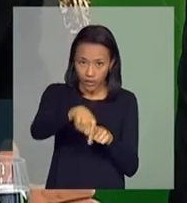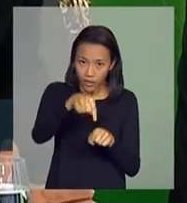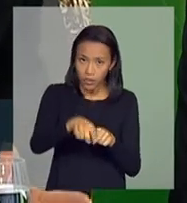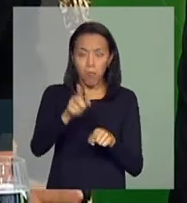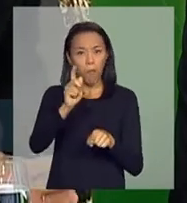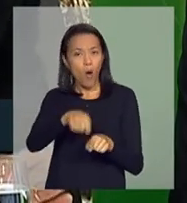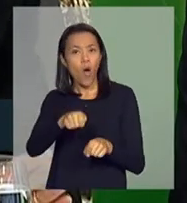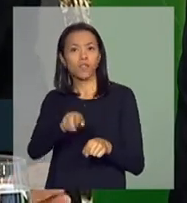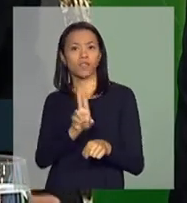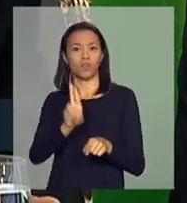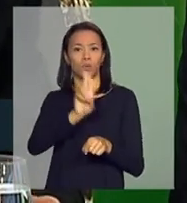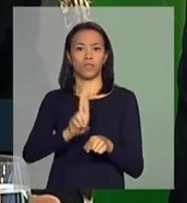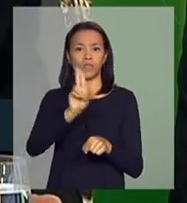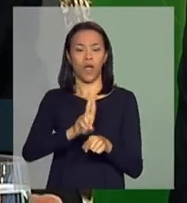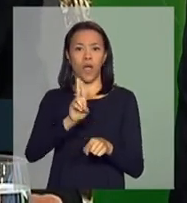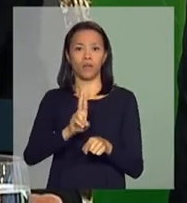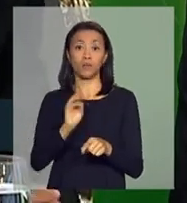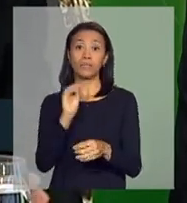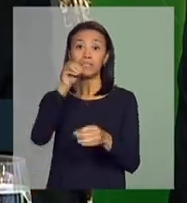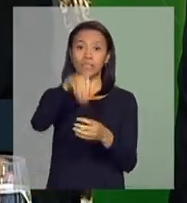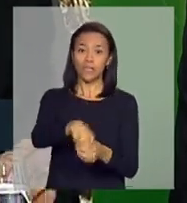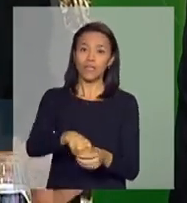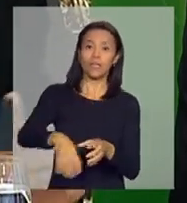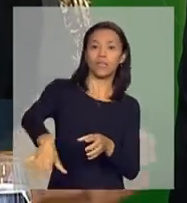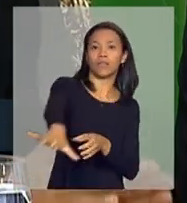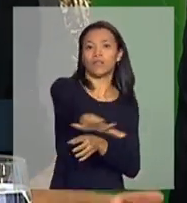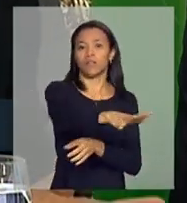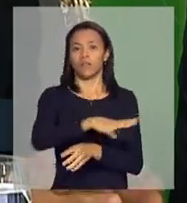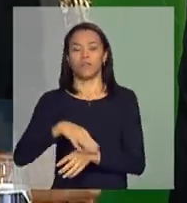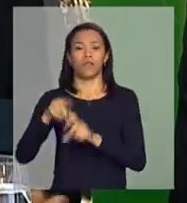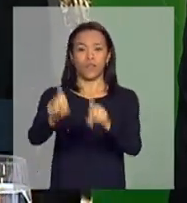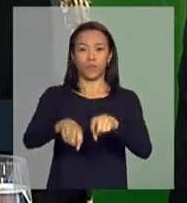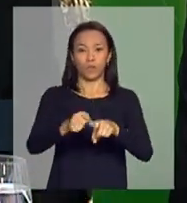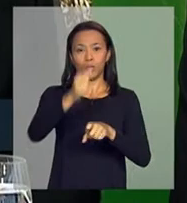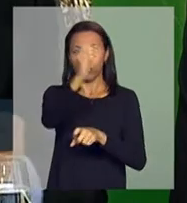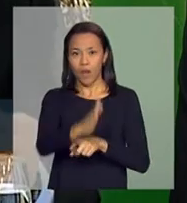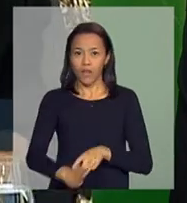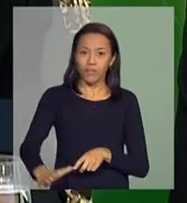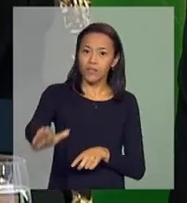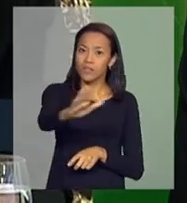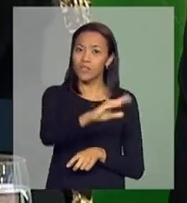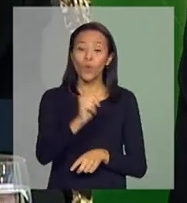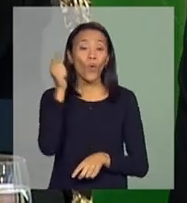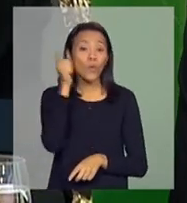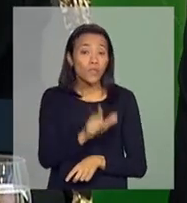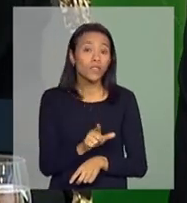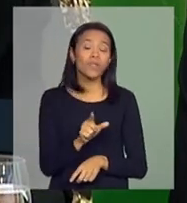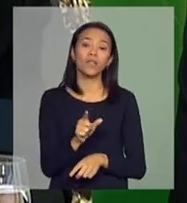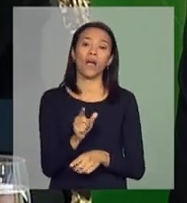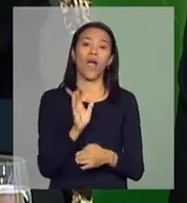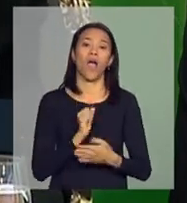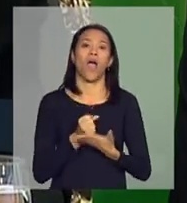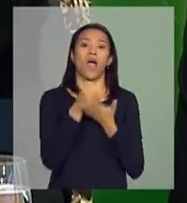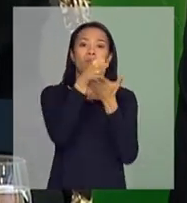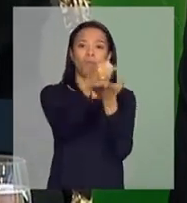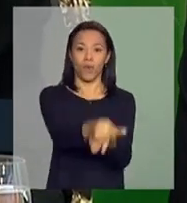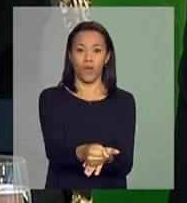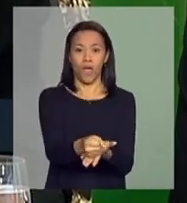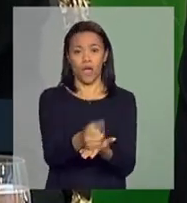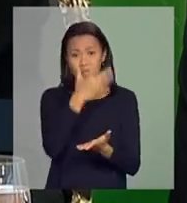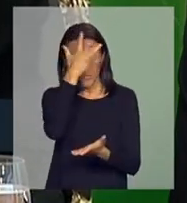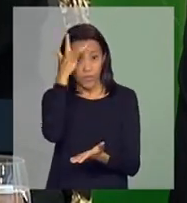ser usado na agricultura brasileira, esteja ao alcance dos nossos produtores, através da